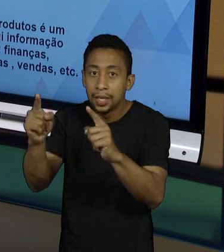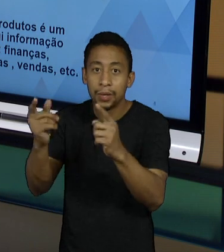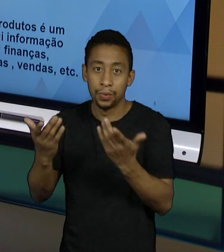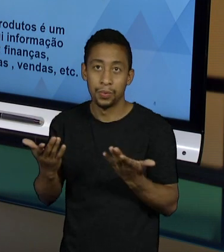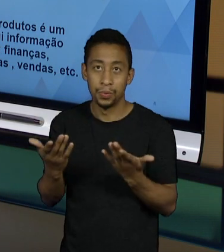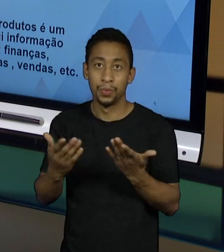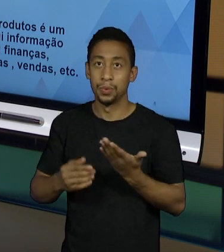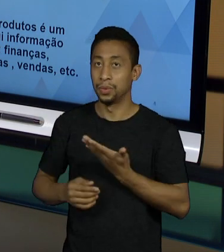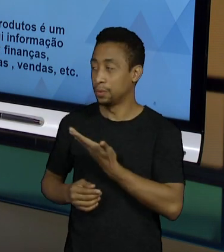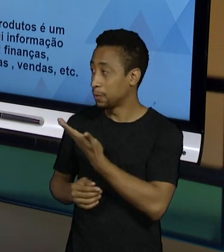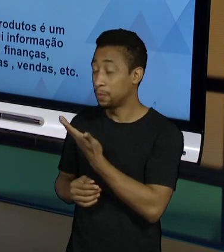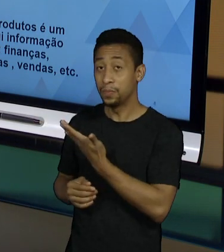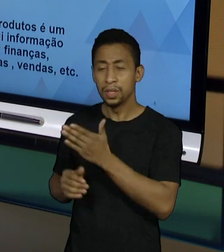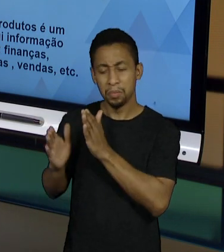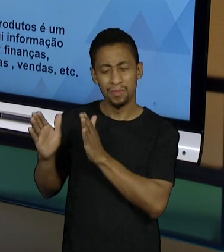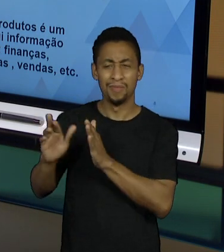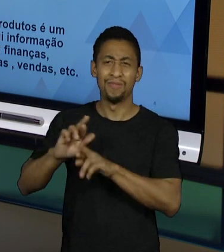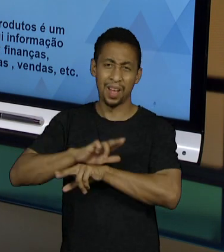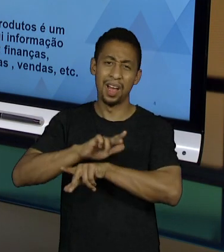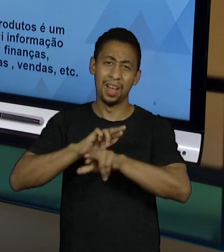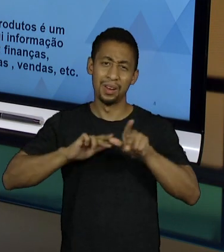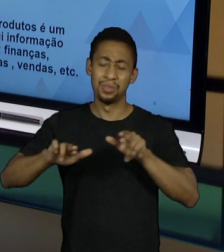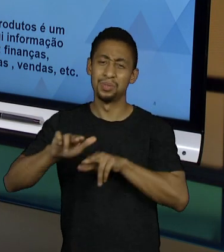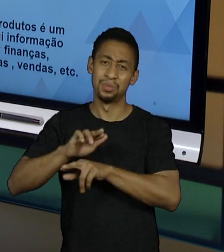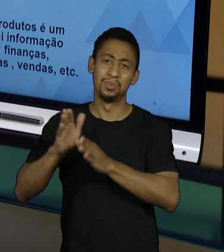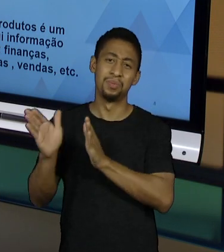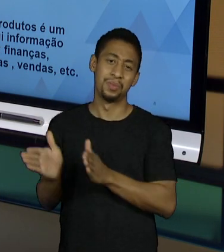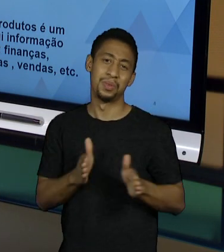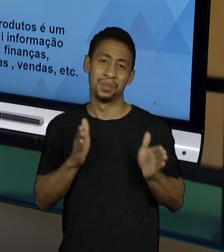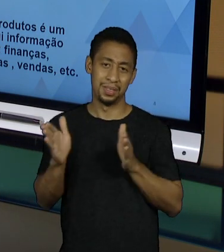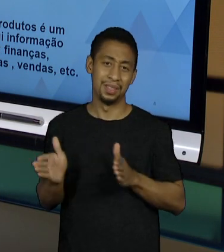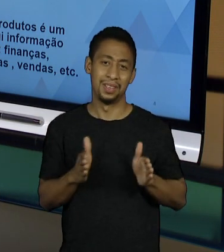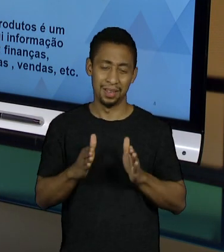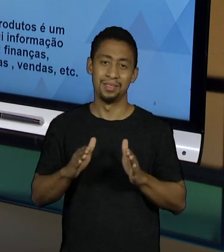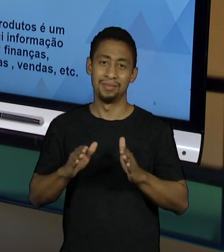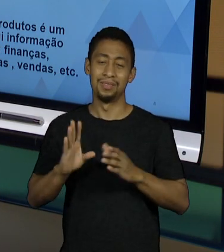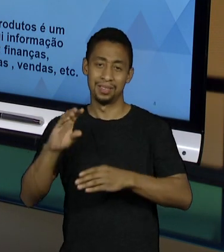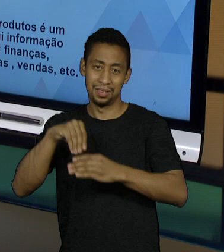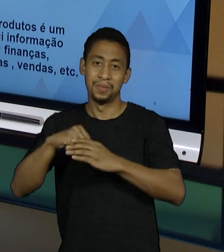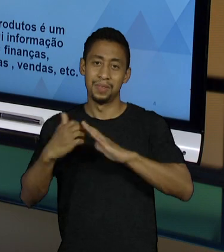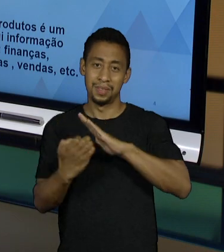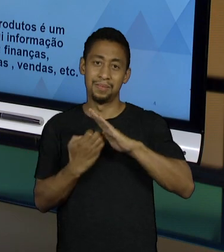Entre muitos outros processos que a empresa tem.